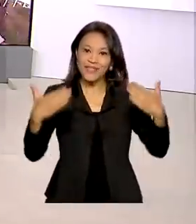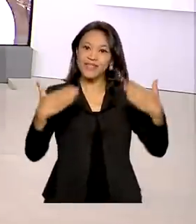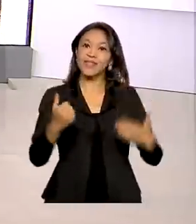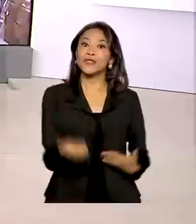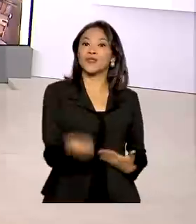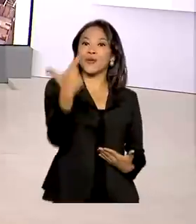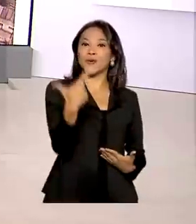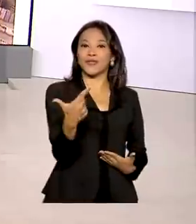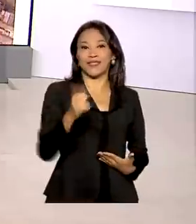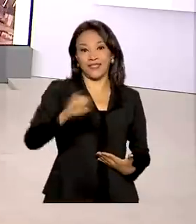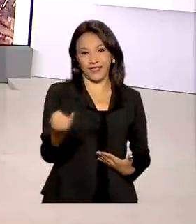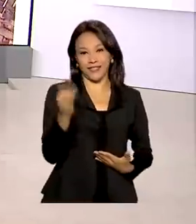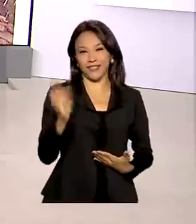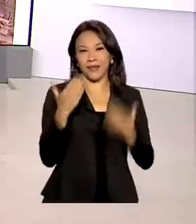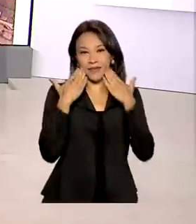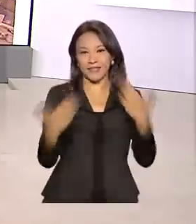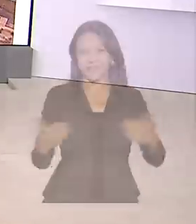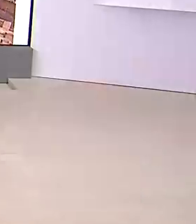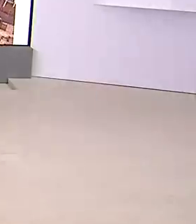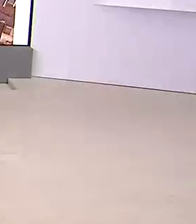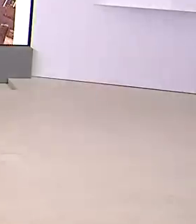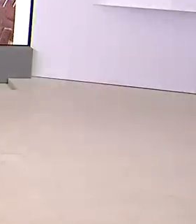12 de janeiro, já está no ar.